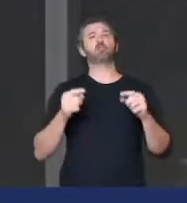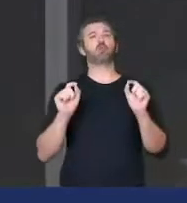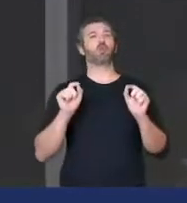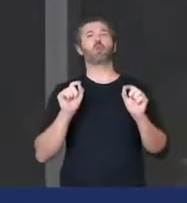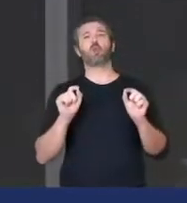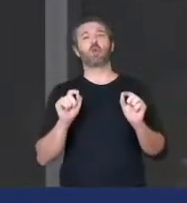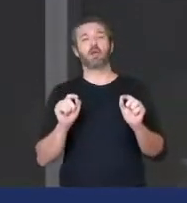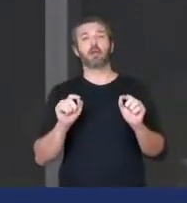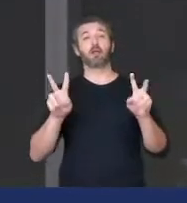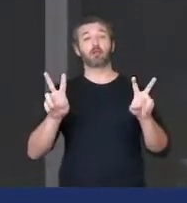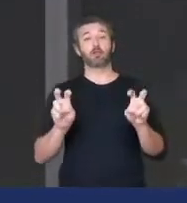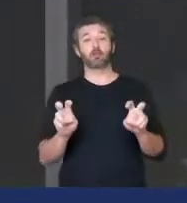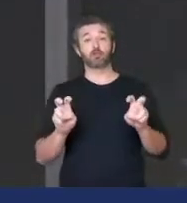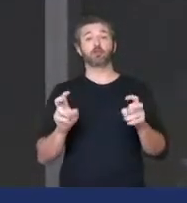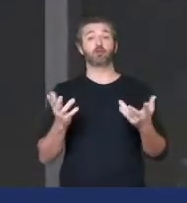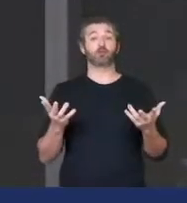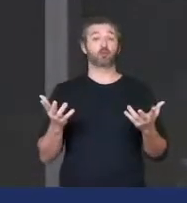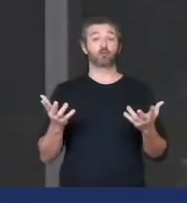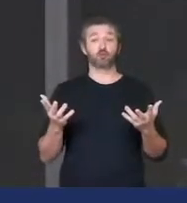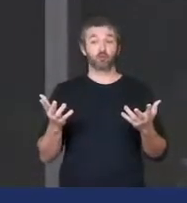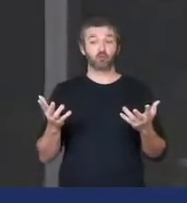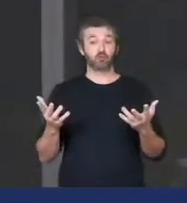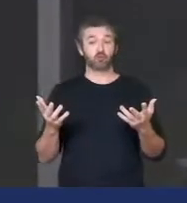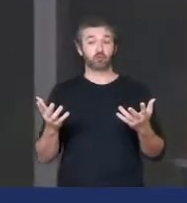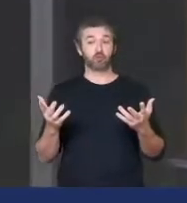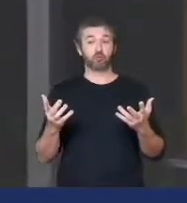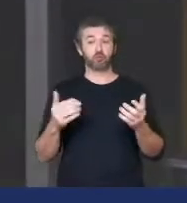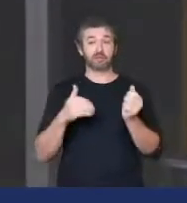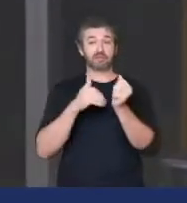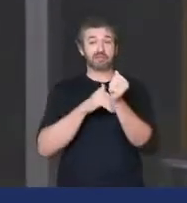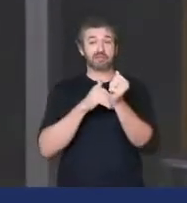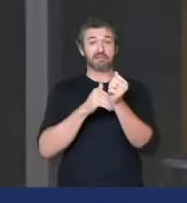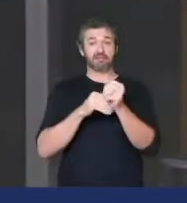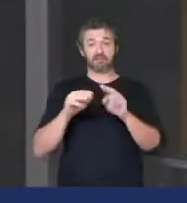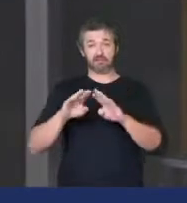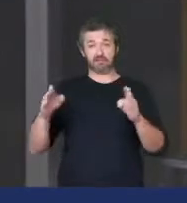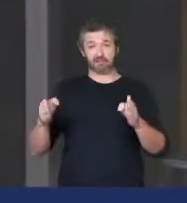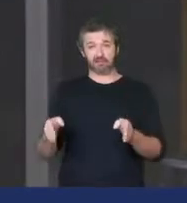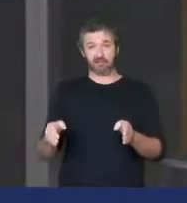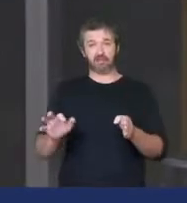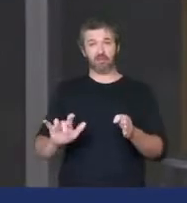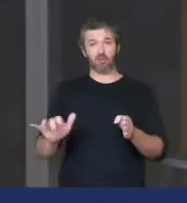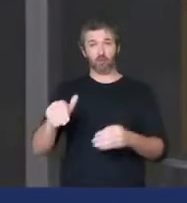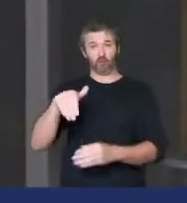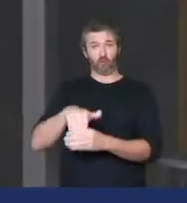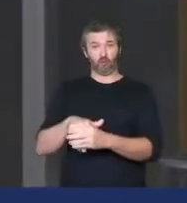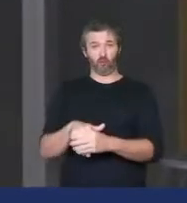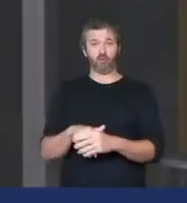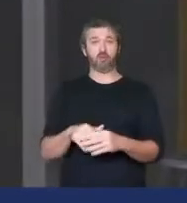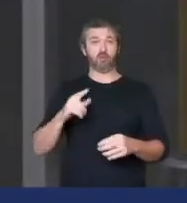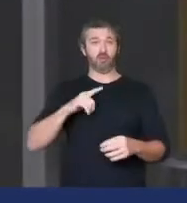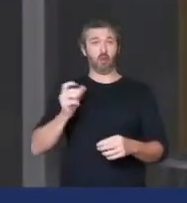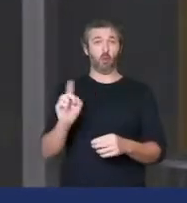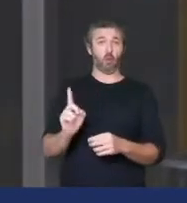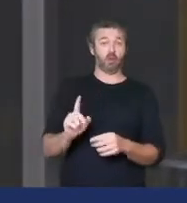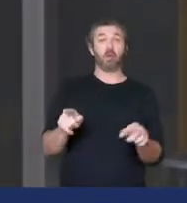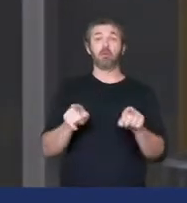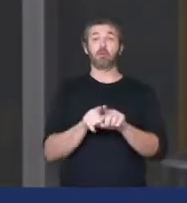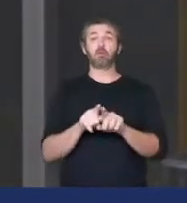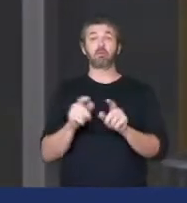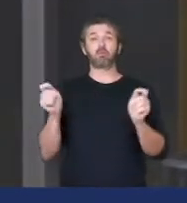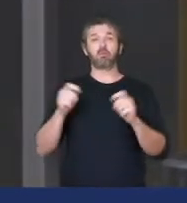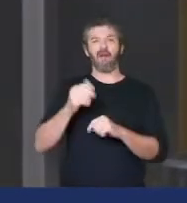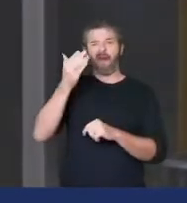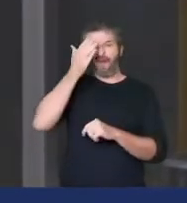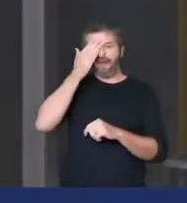questão do sigilo das urnas e principalmente da possibilidade de se